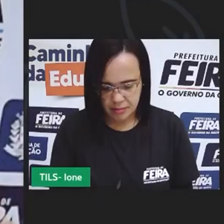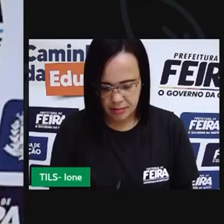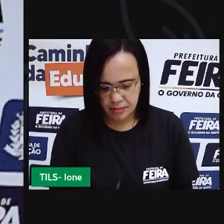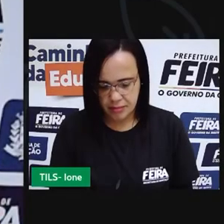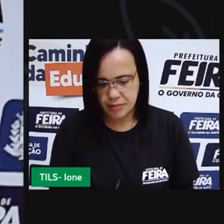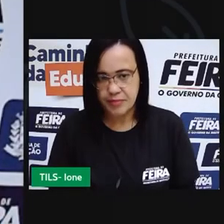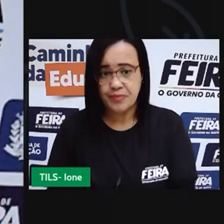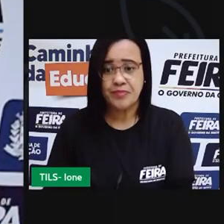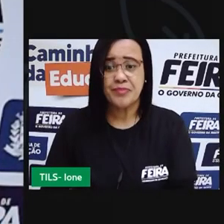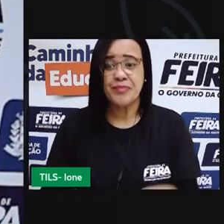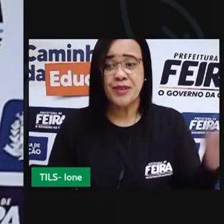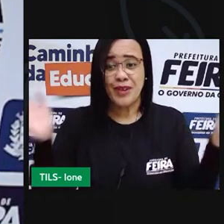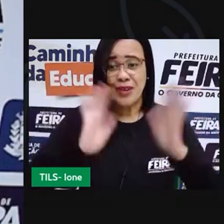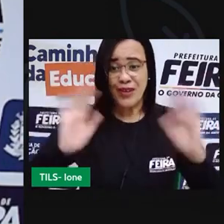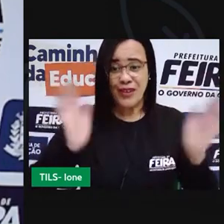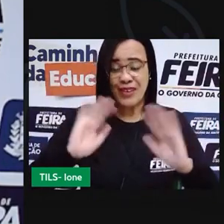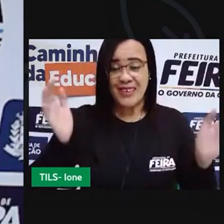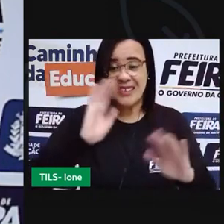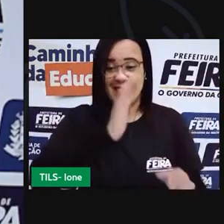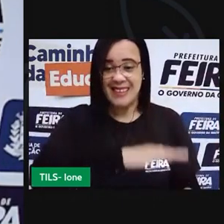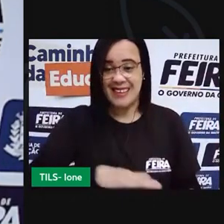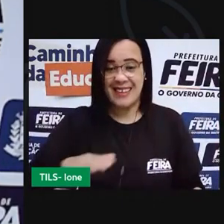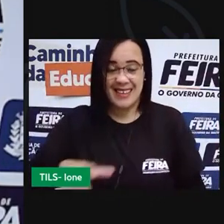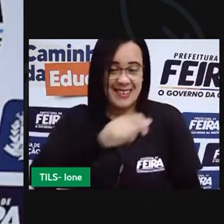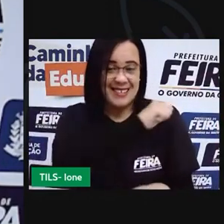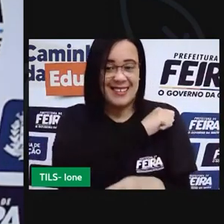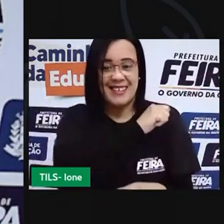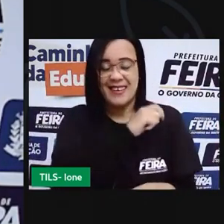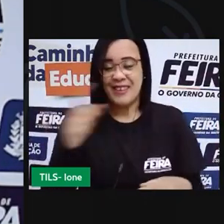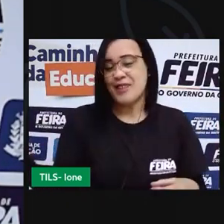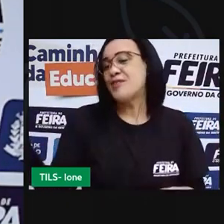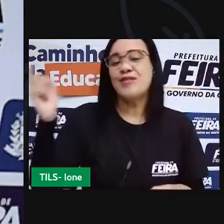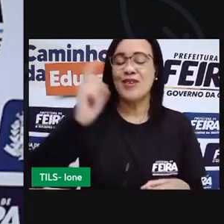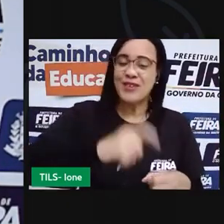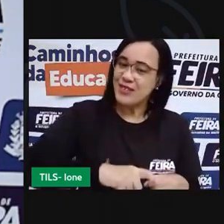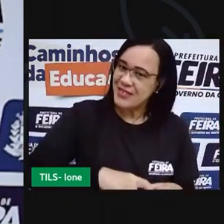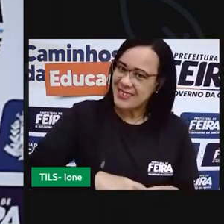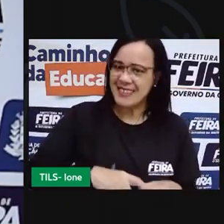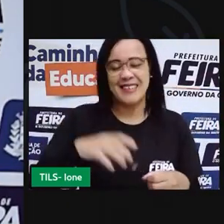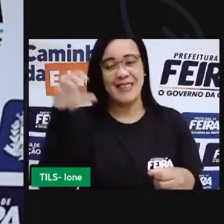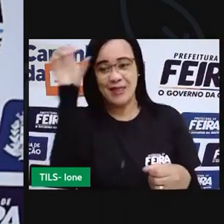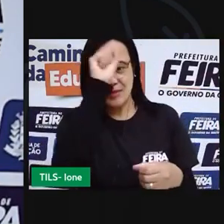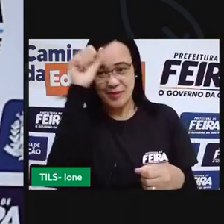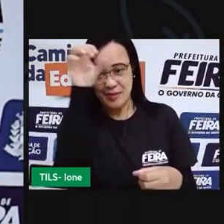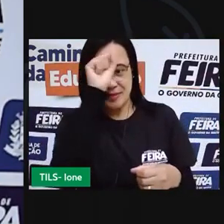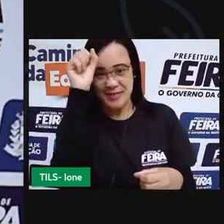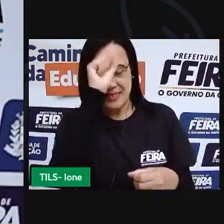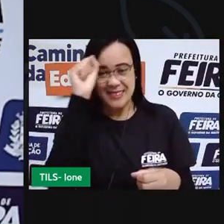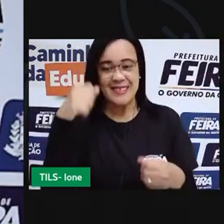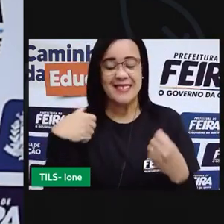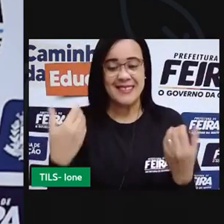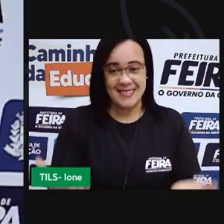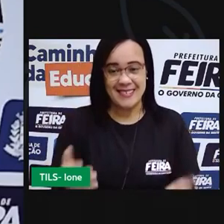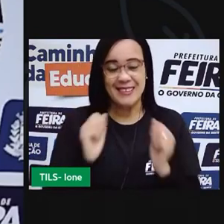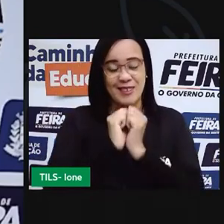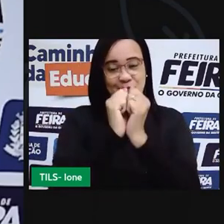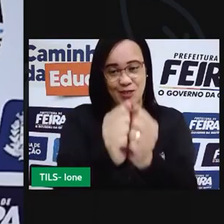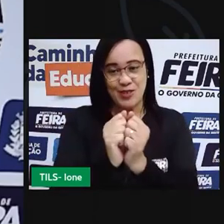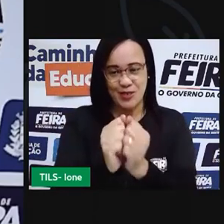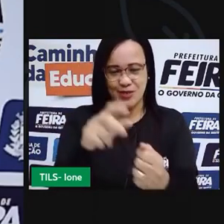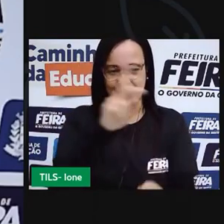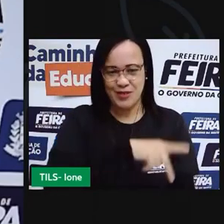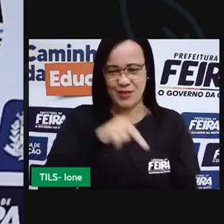Olá, crianças! Voltamos para o nosso momento de aprendizagem, que comigo, Pró